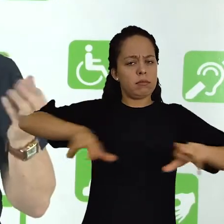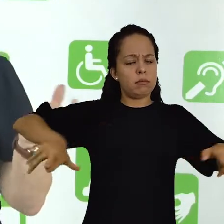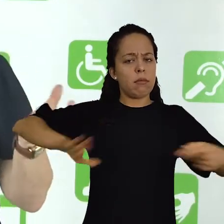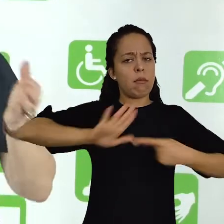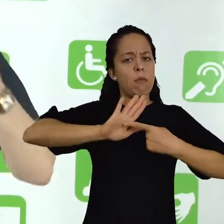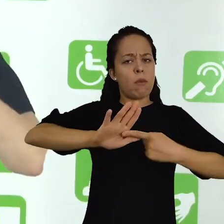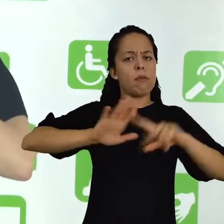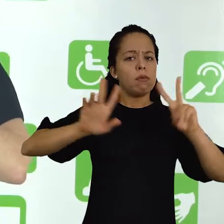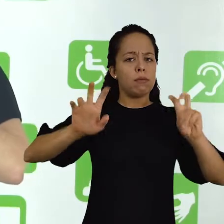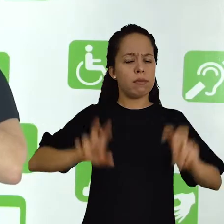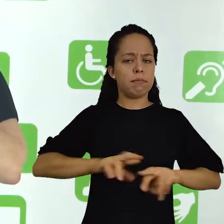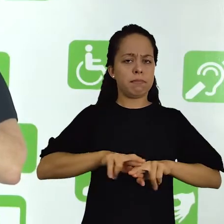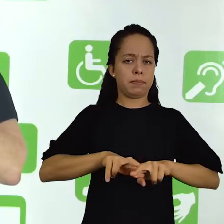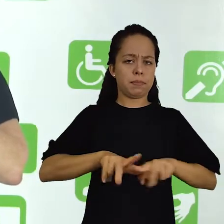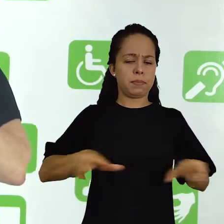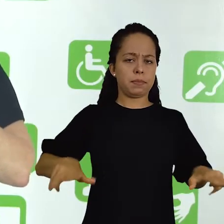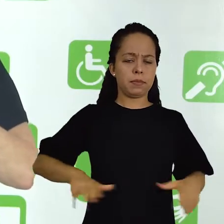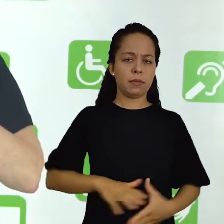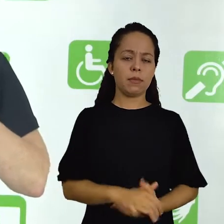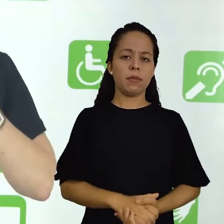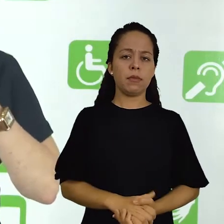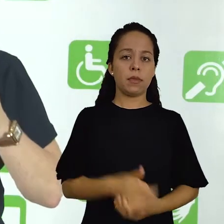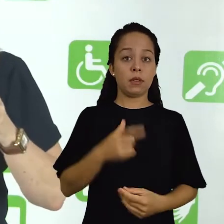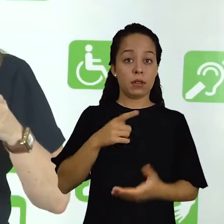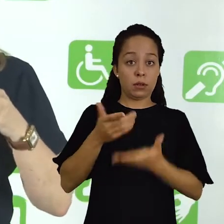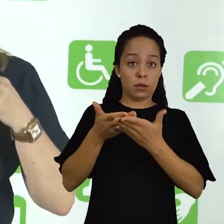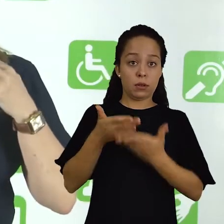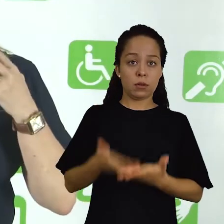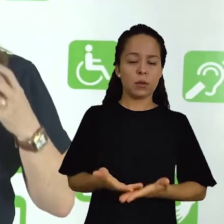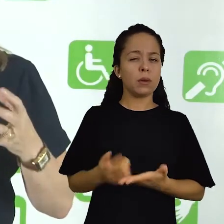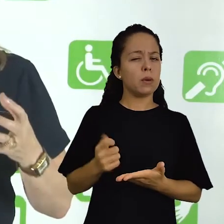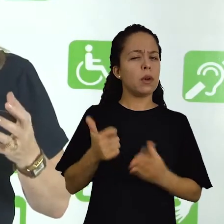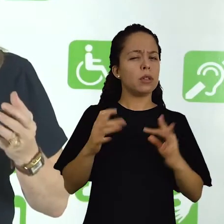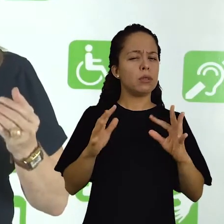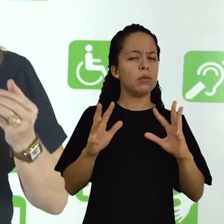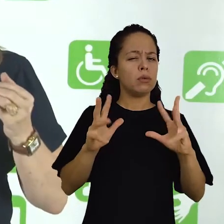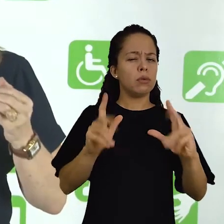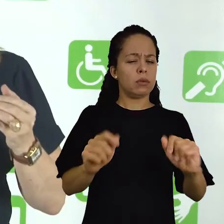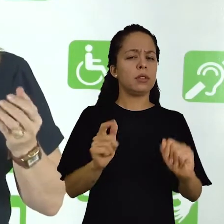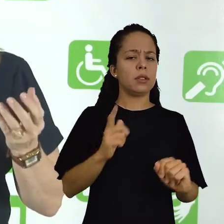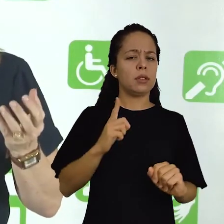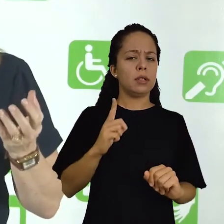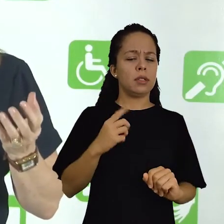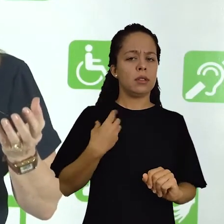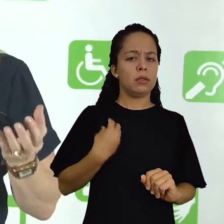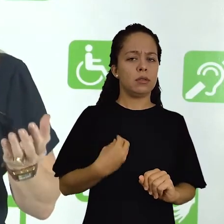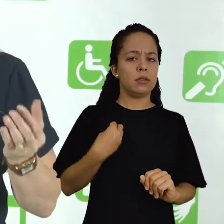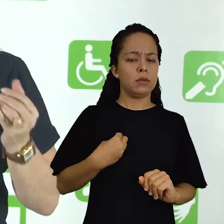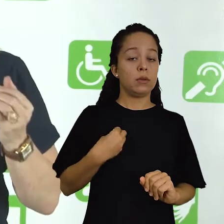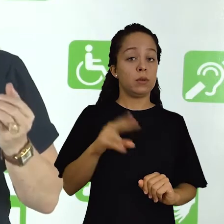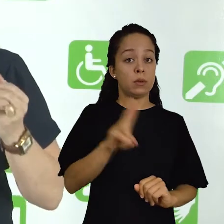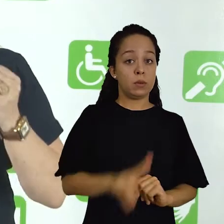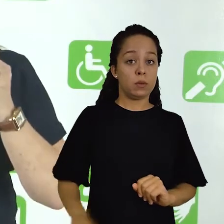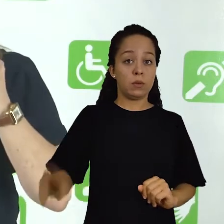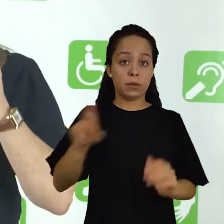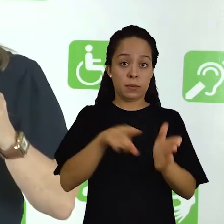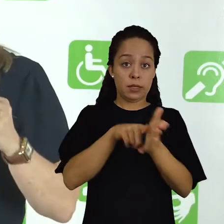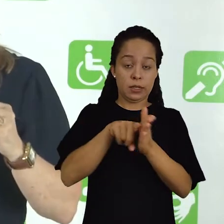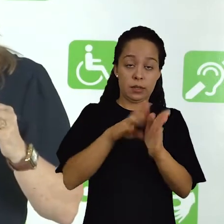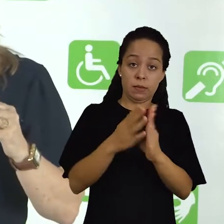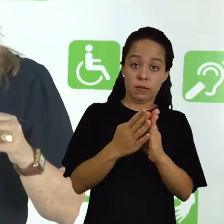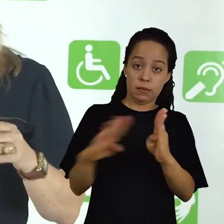autores sobre determinados assuntos. Em quase todos esses estudos feitos utilizando a pesquisa